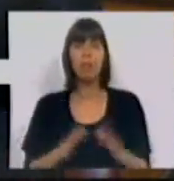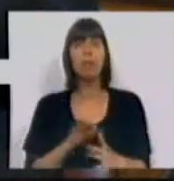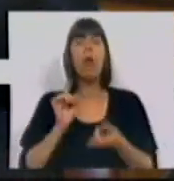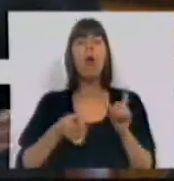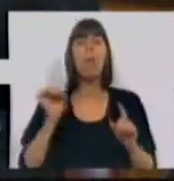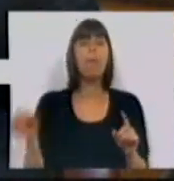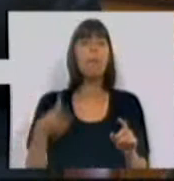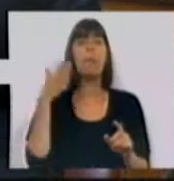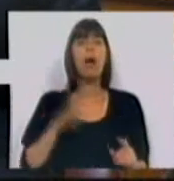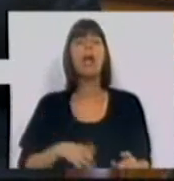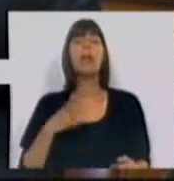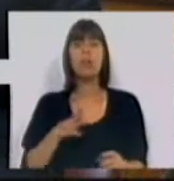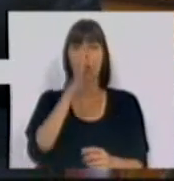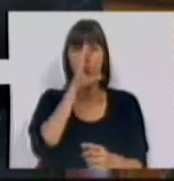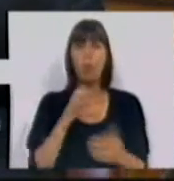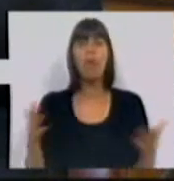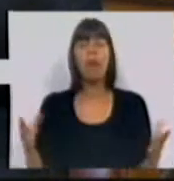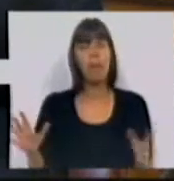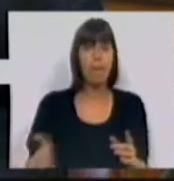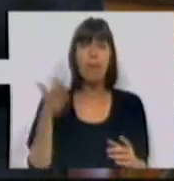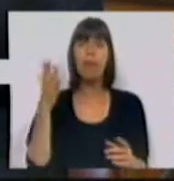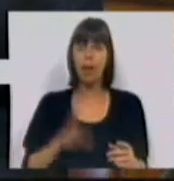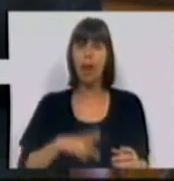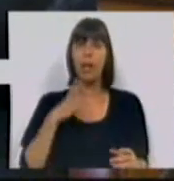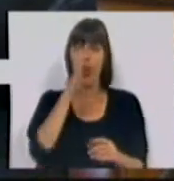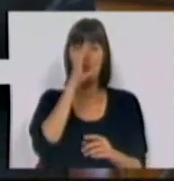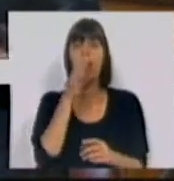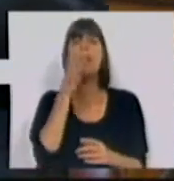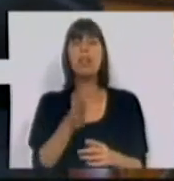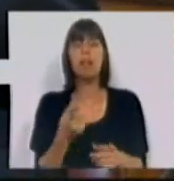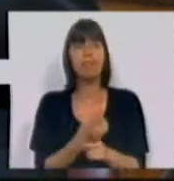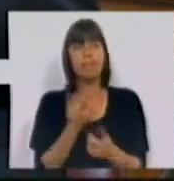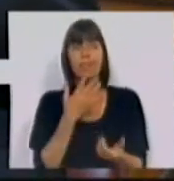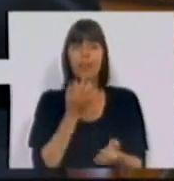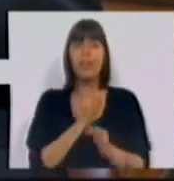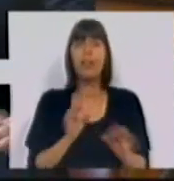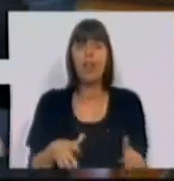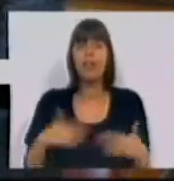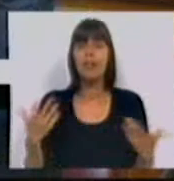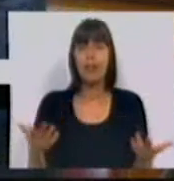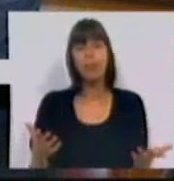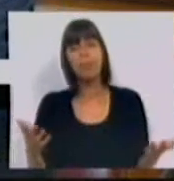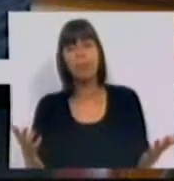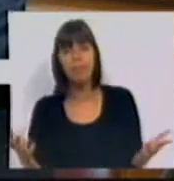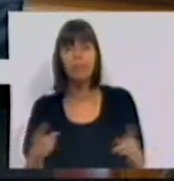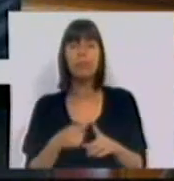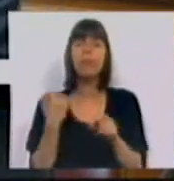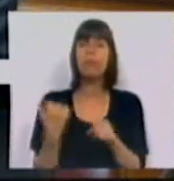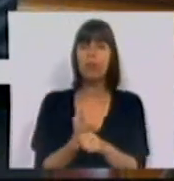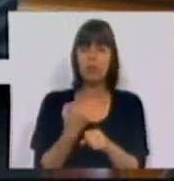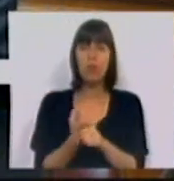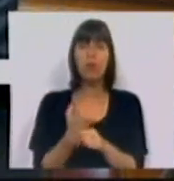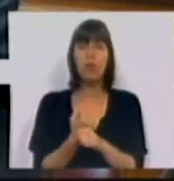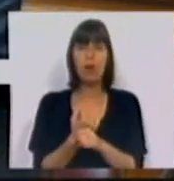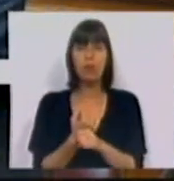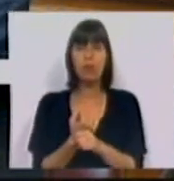qual foi a primeira reação do Governo? A primeira reação do Governo foi dizer esta coisa fantástica. Para os funcionários